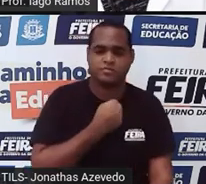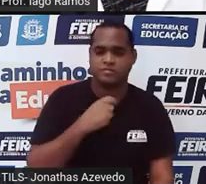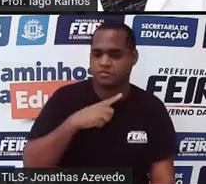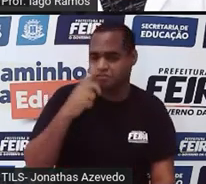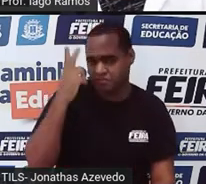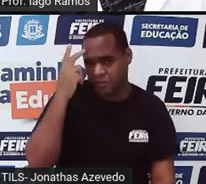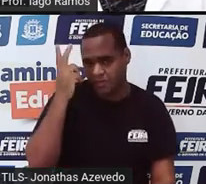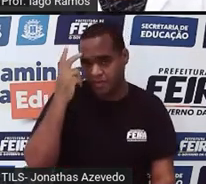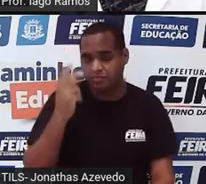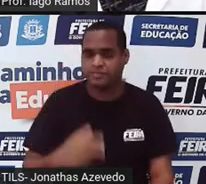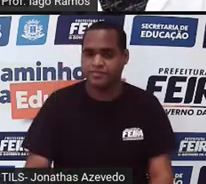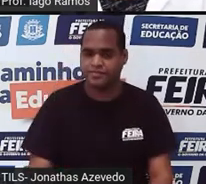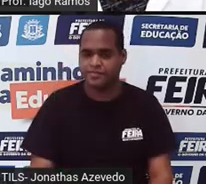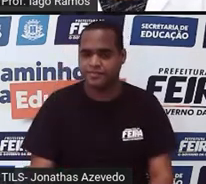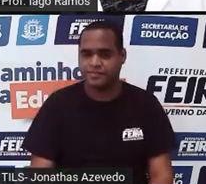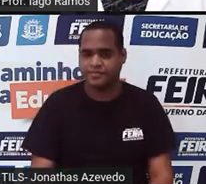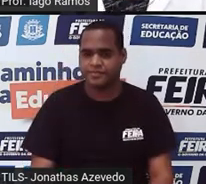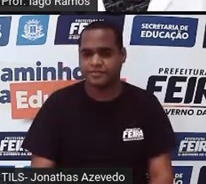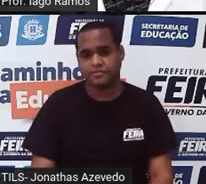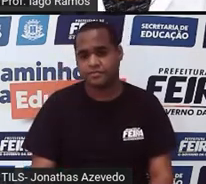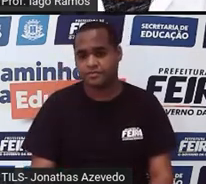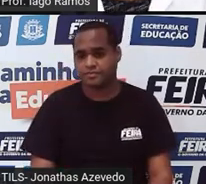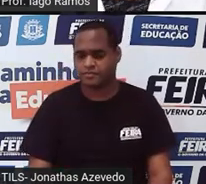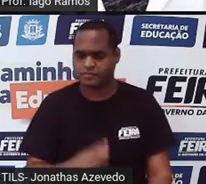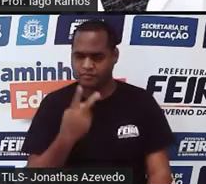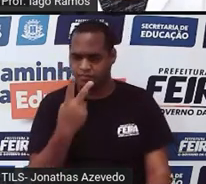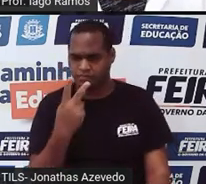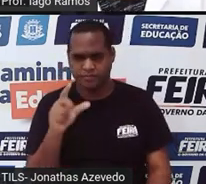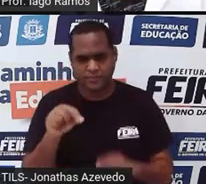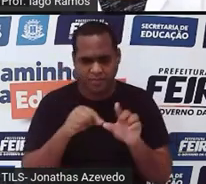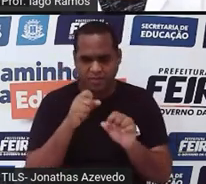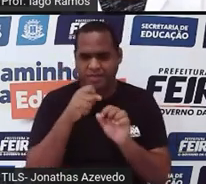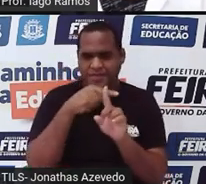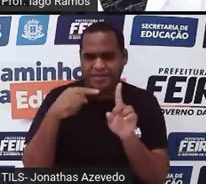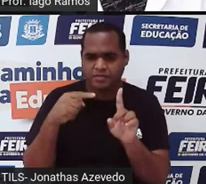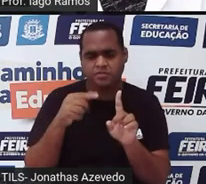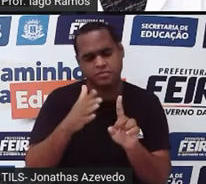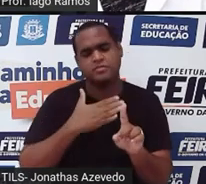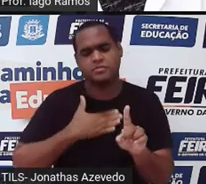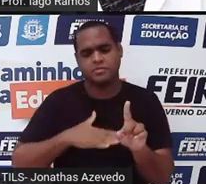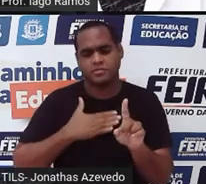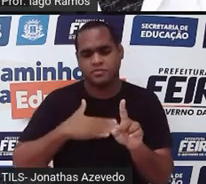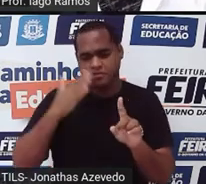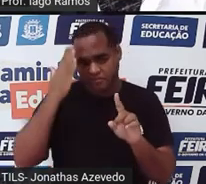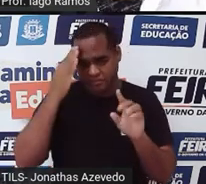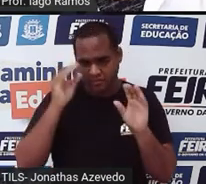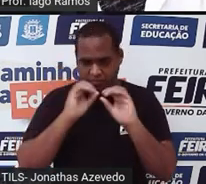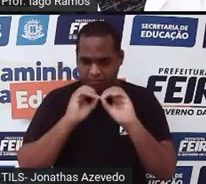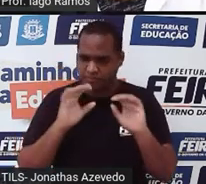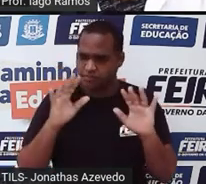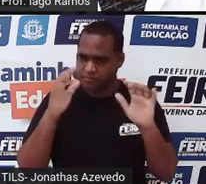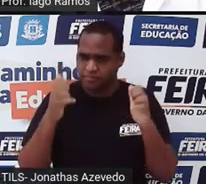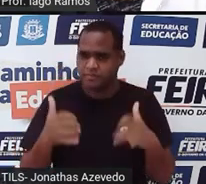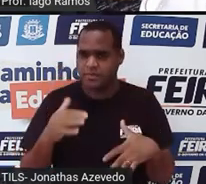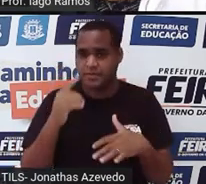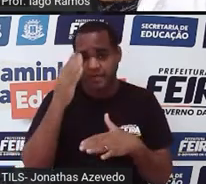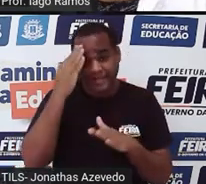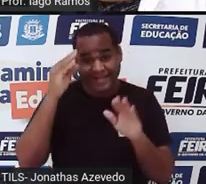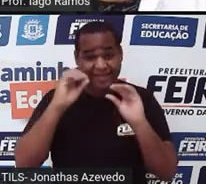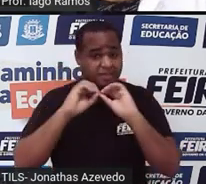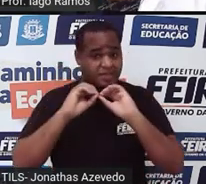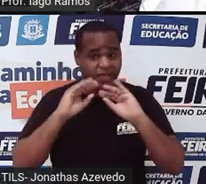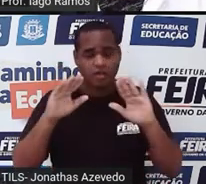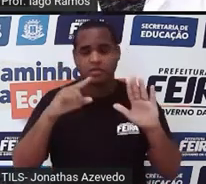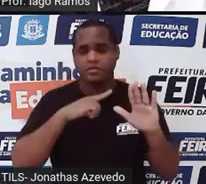Dois. Você escolheu metade das coisas? Calma. A gente vai caminhando e vai entender mais coisas. Se você entendeu a maioria e